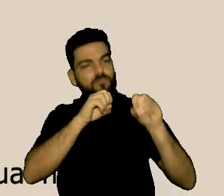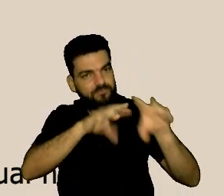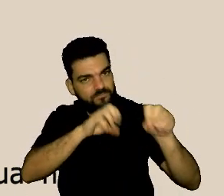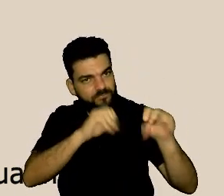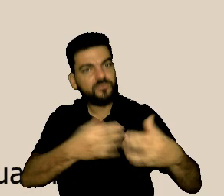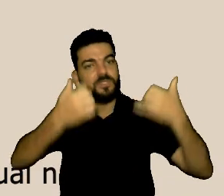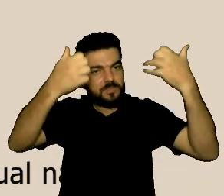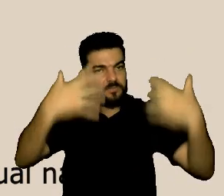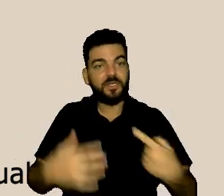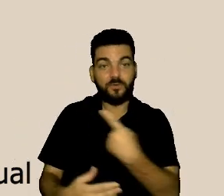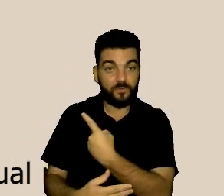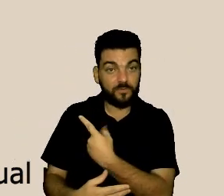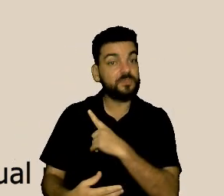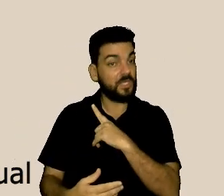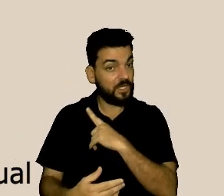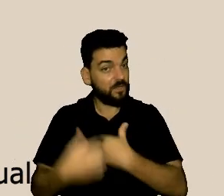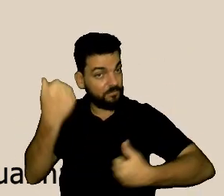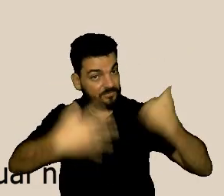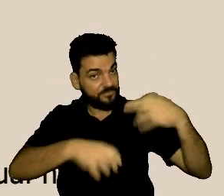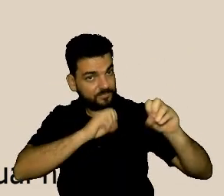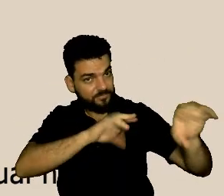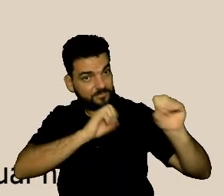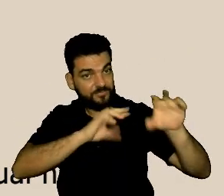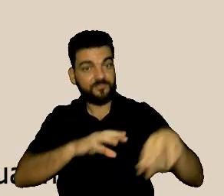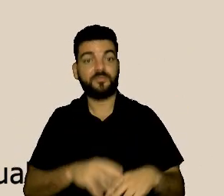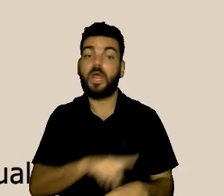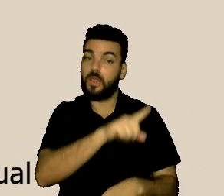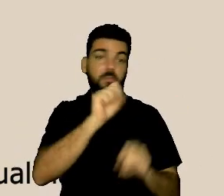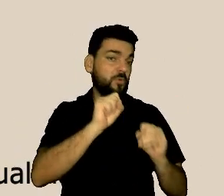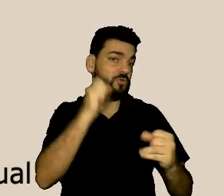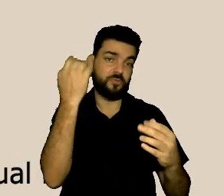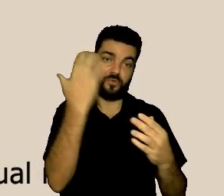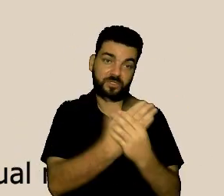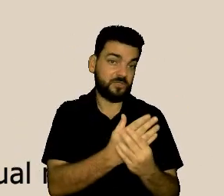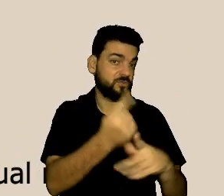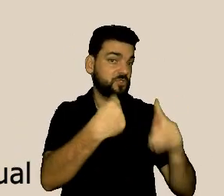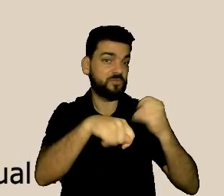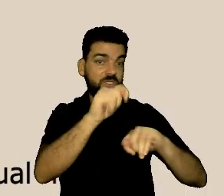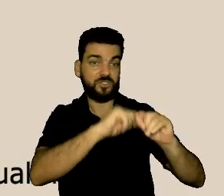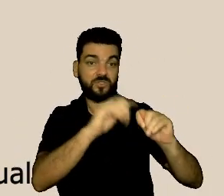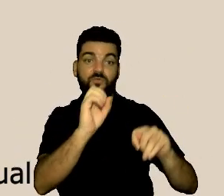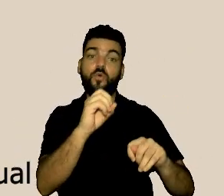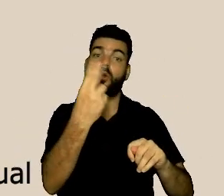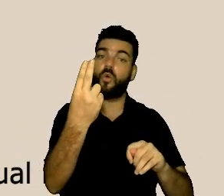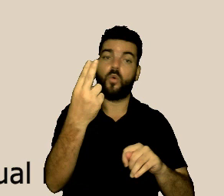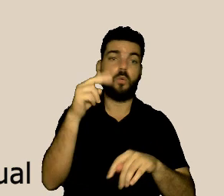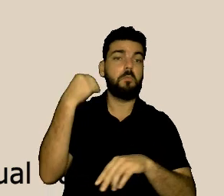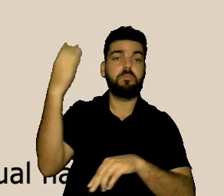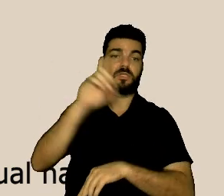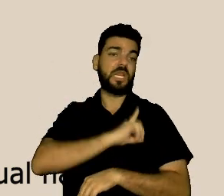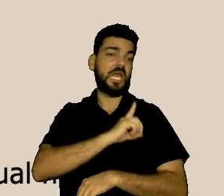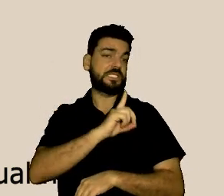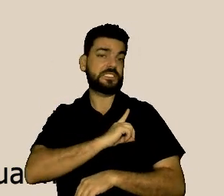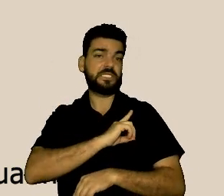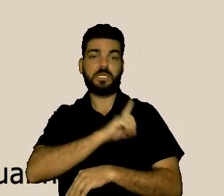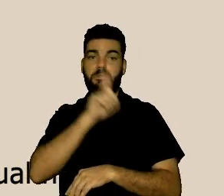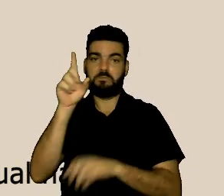daquelas que em âmbito administrativo nós vamos deflagrar. Por favor. Próximo.